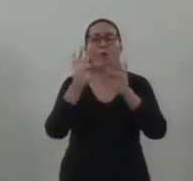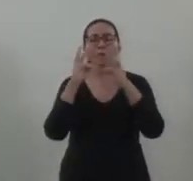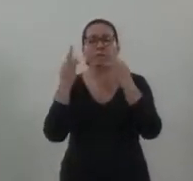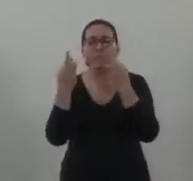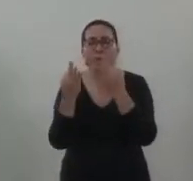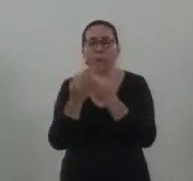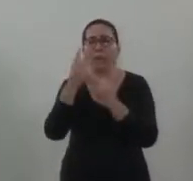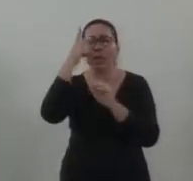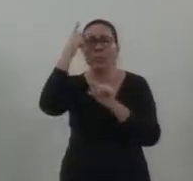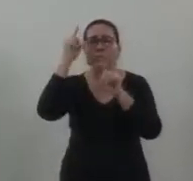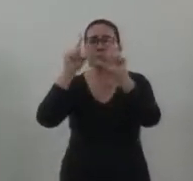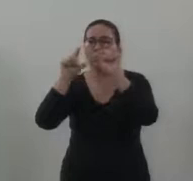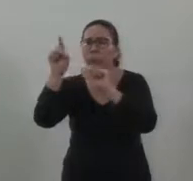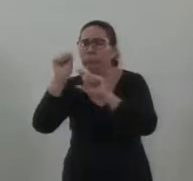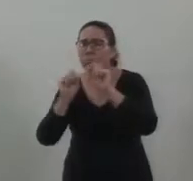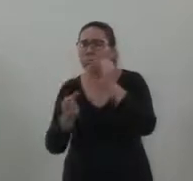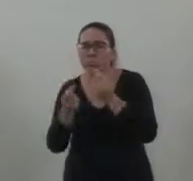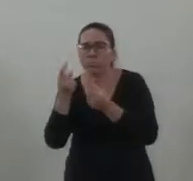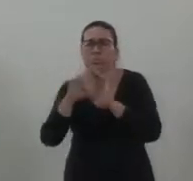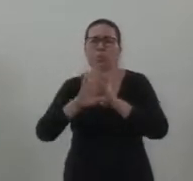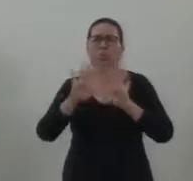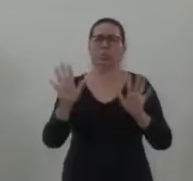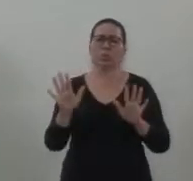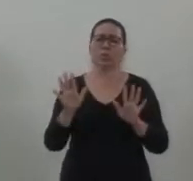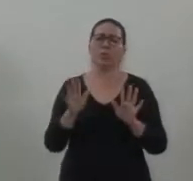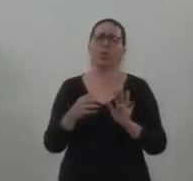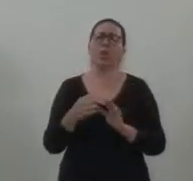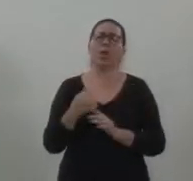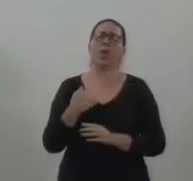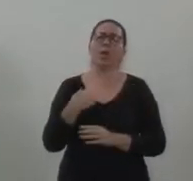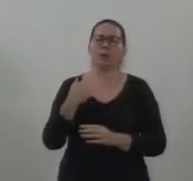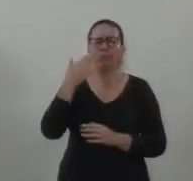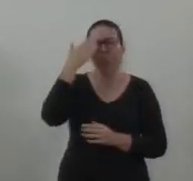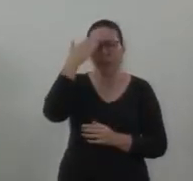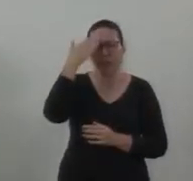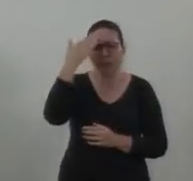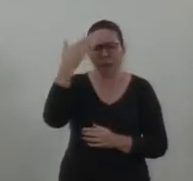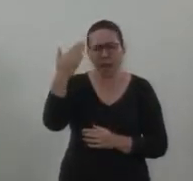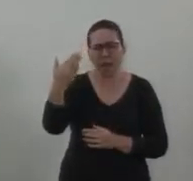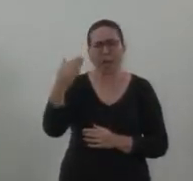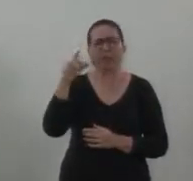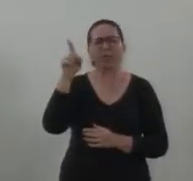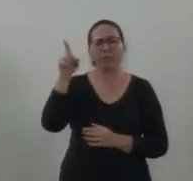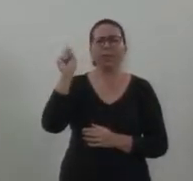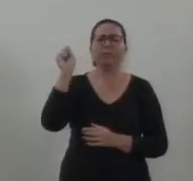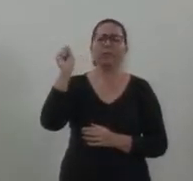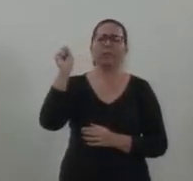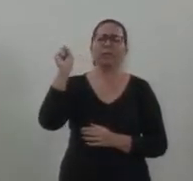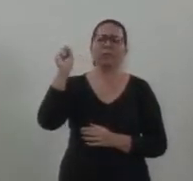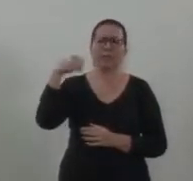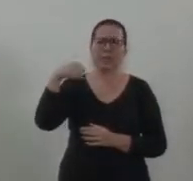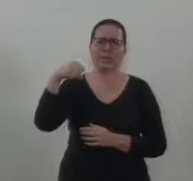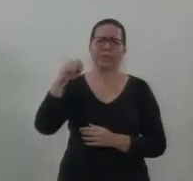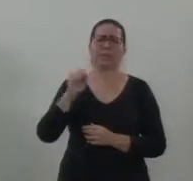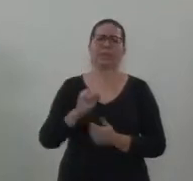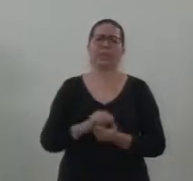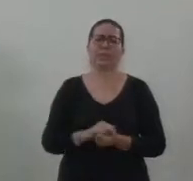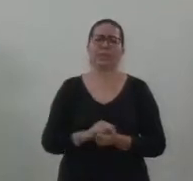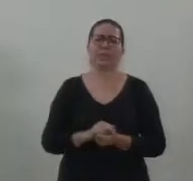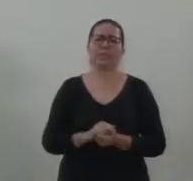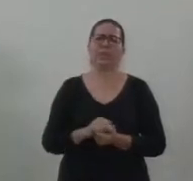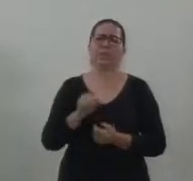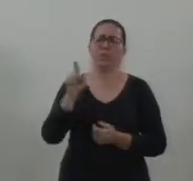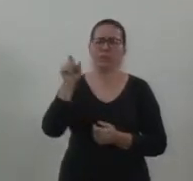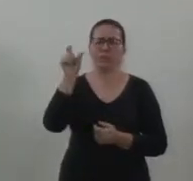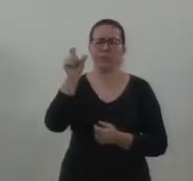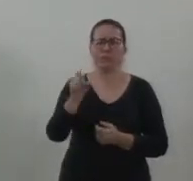da celebração como um todo. E quero agradecer, João, o seu sim, você sabe o